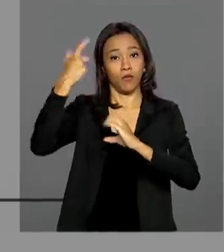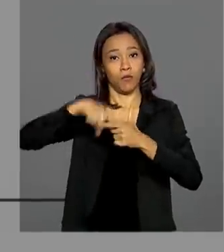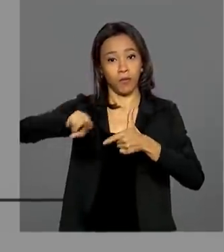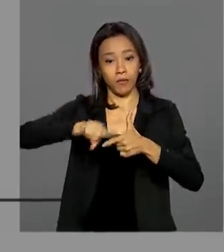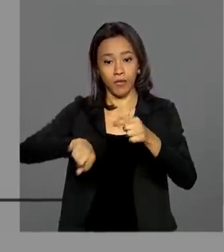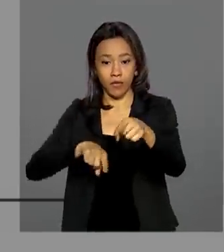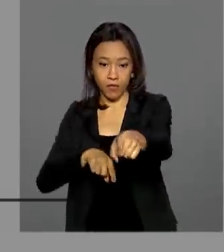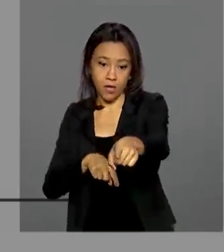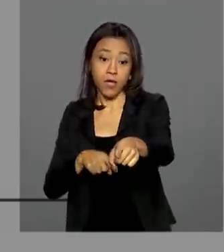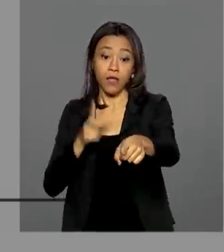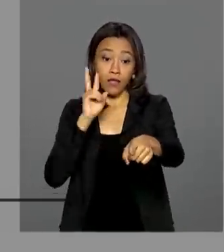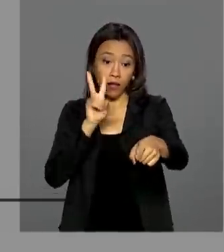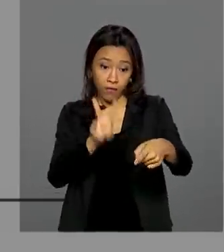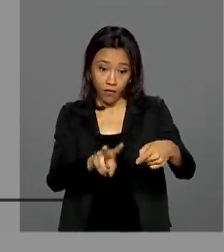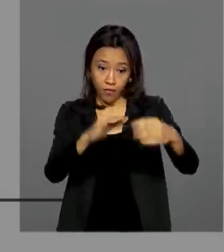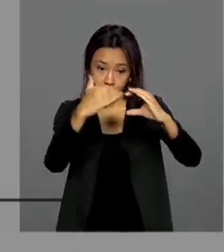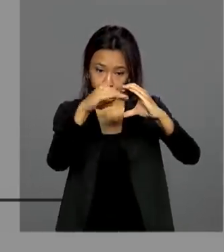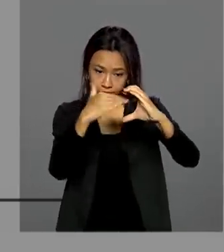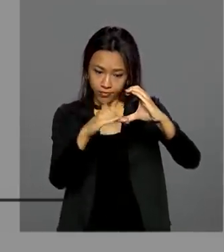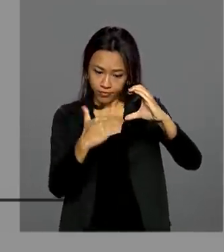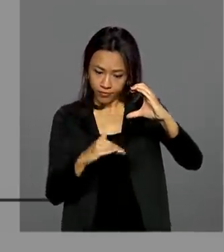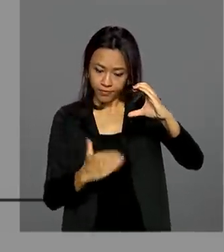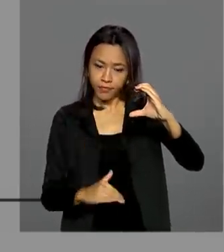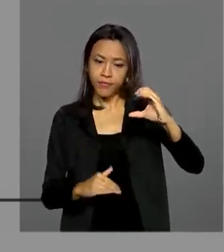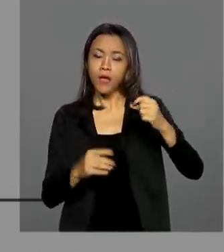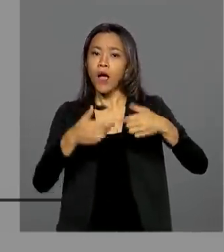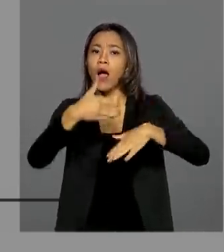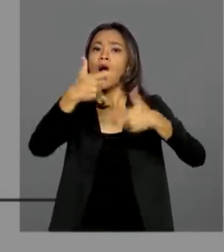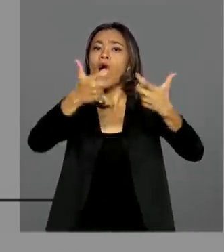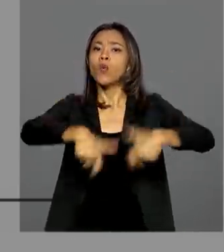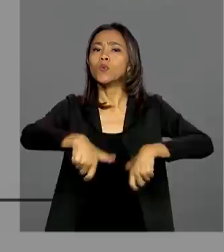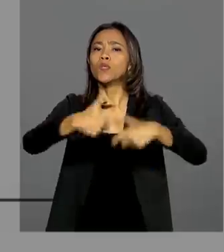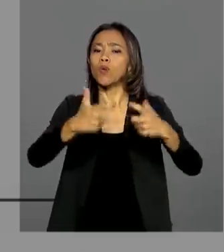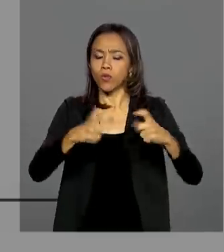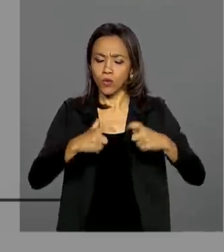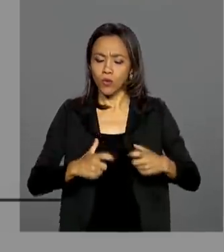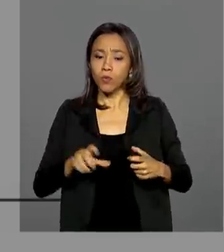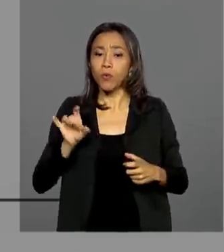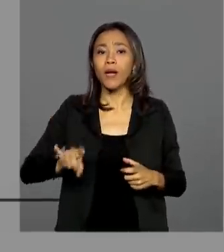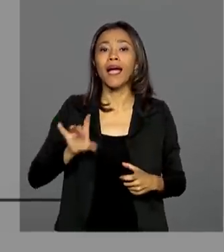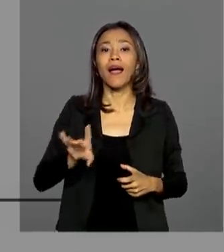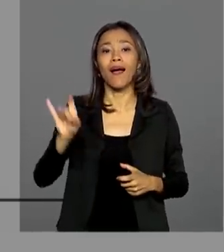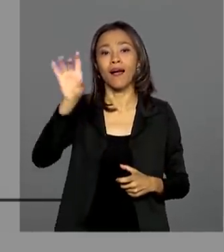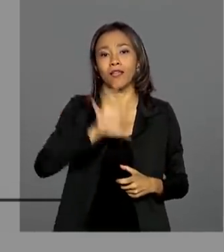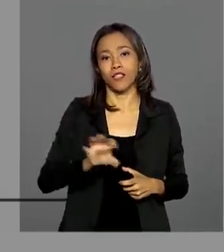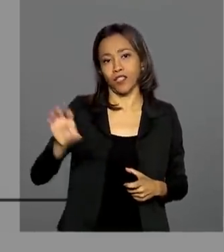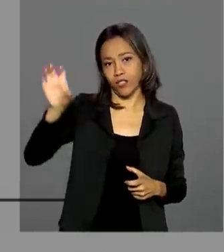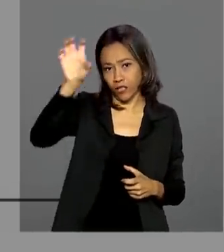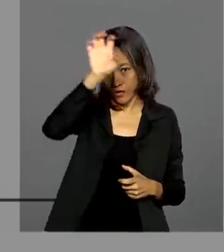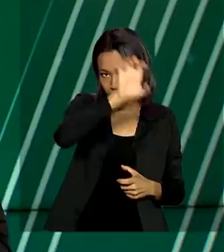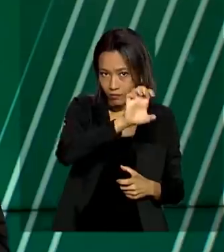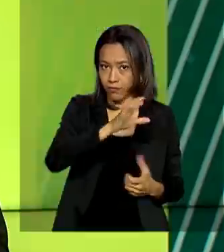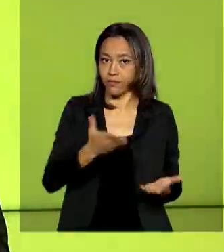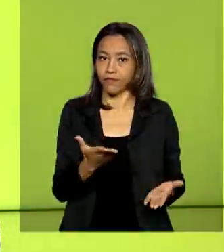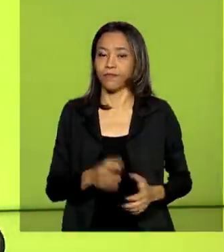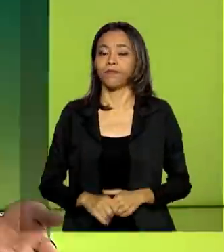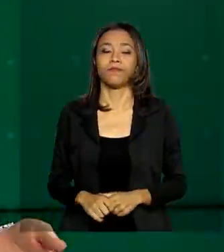da Receita, é possível verificar os endereços eletrônicos de acordo com cada estado e jurisdição.